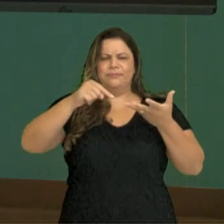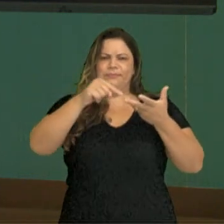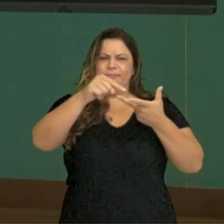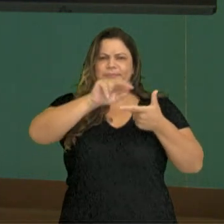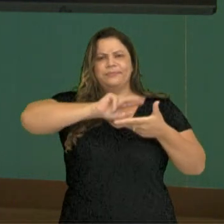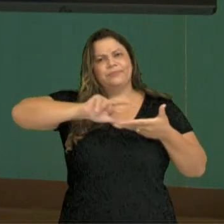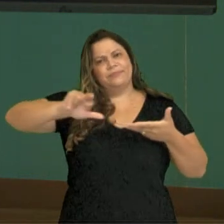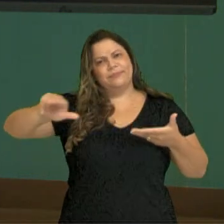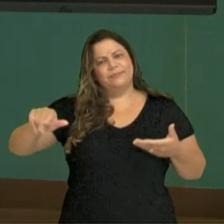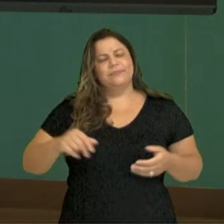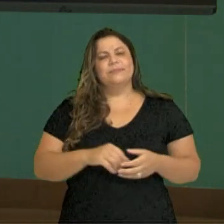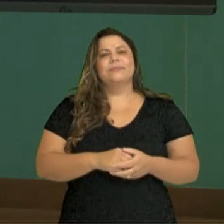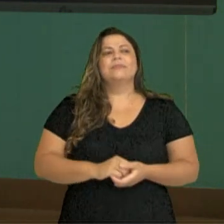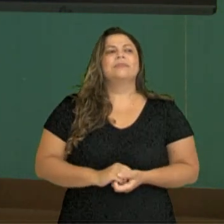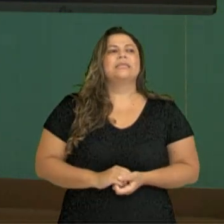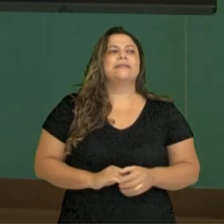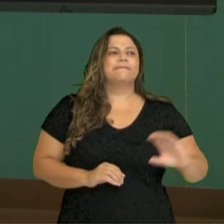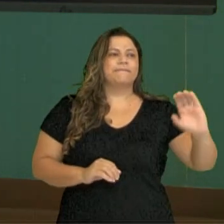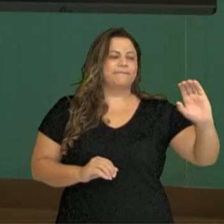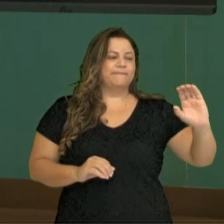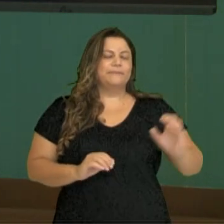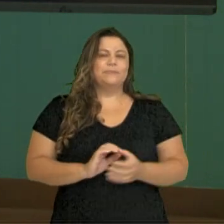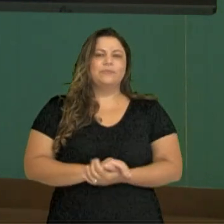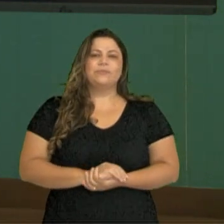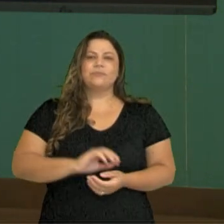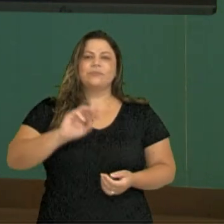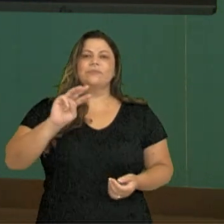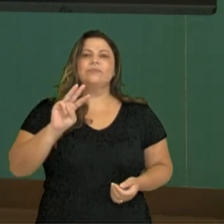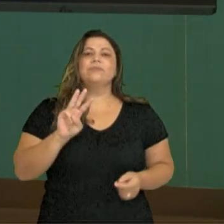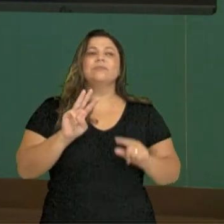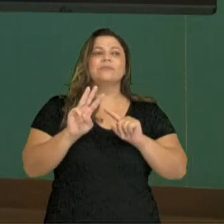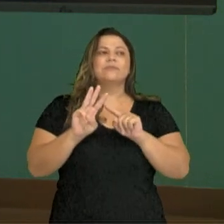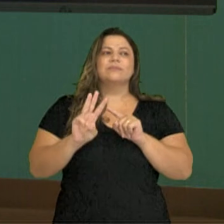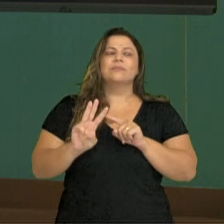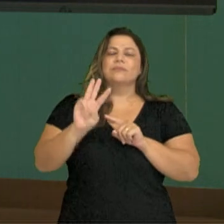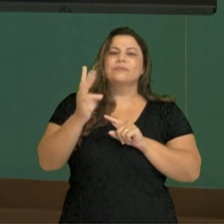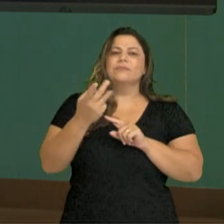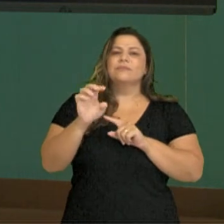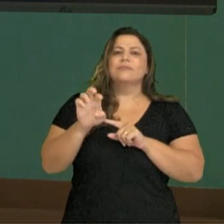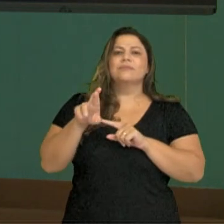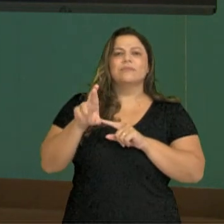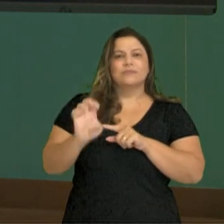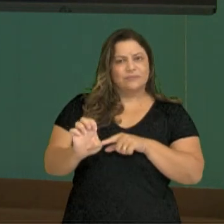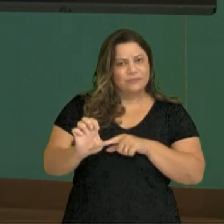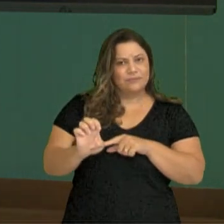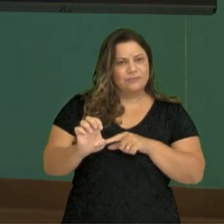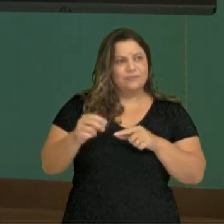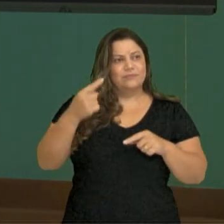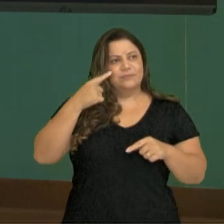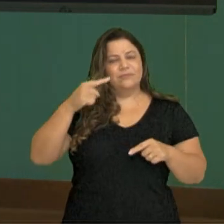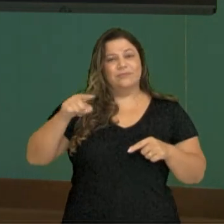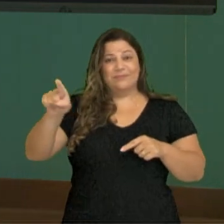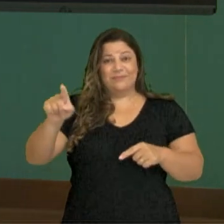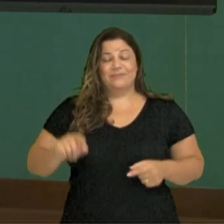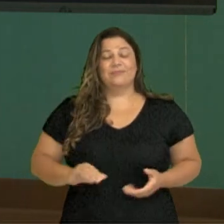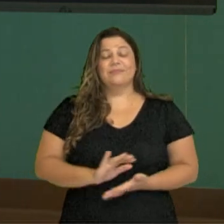vegetais, né? Letra C. Where do you go when you want to travel by airplane? Quando